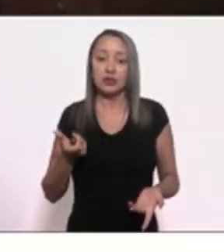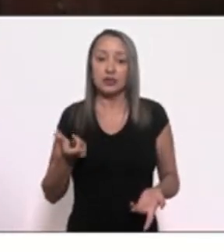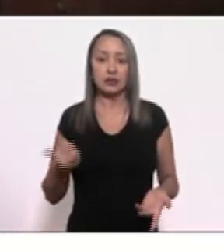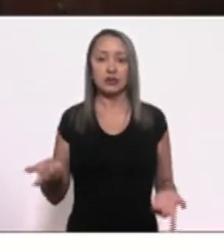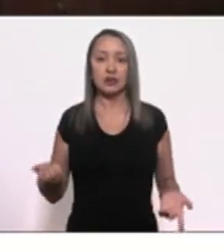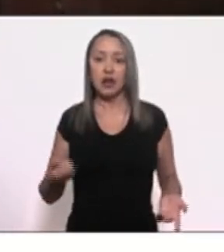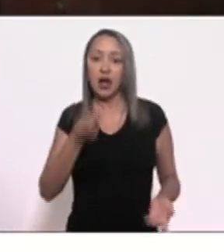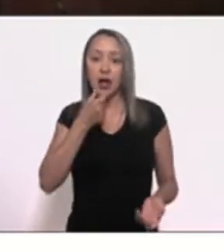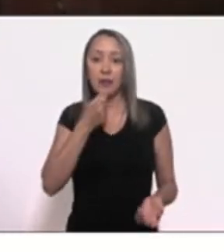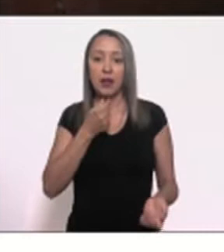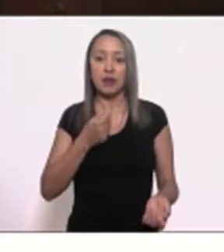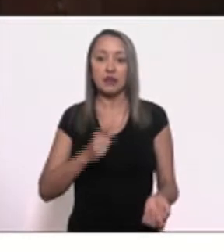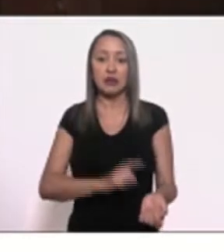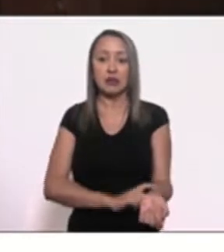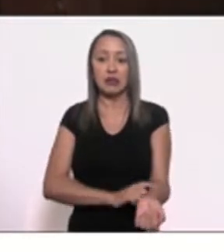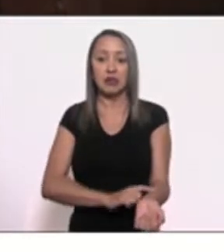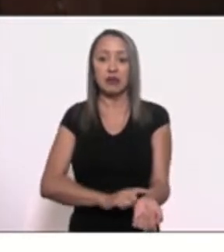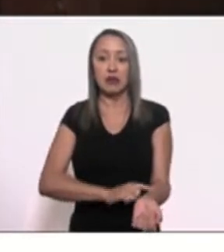Rivotril, Diazepam,